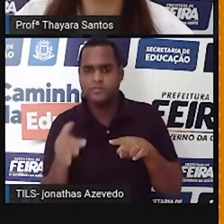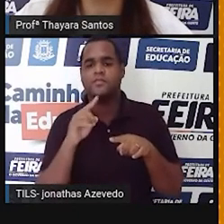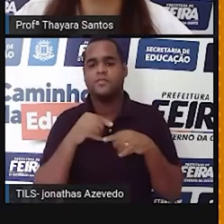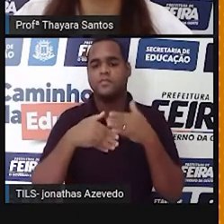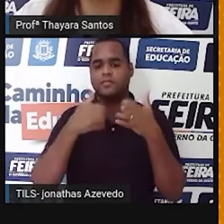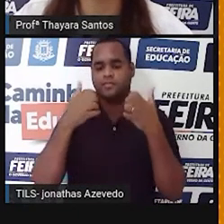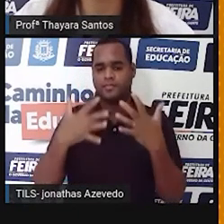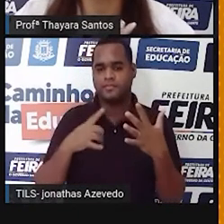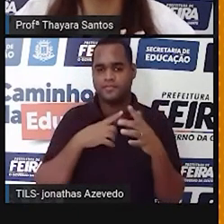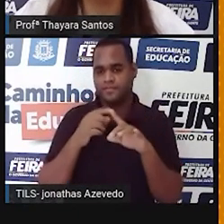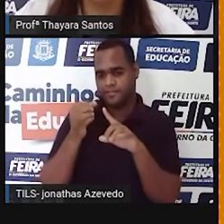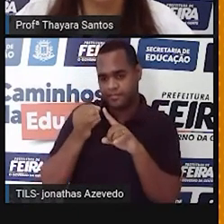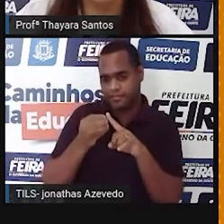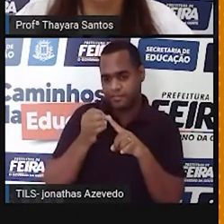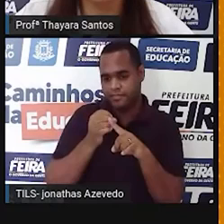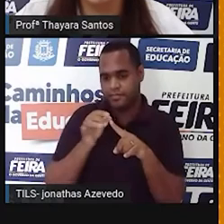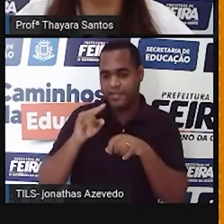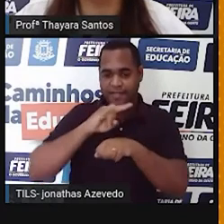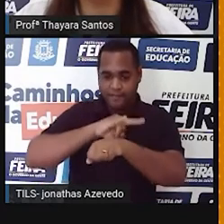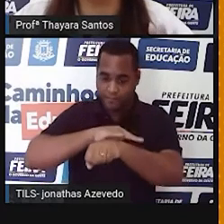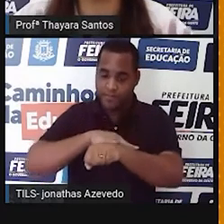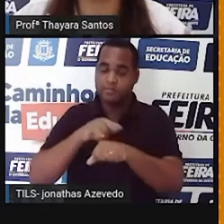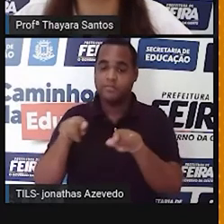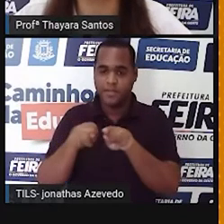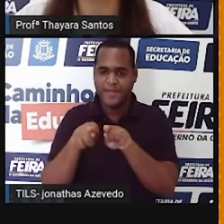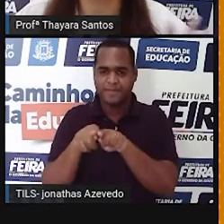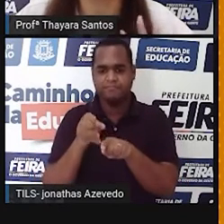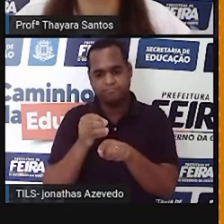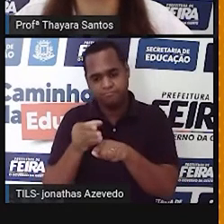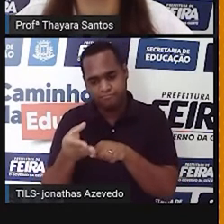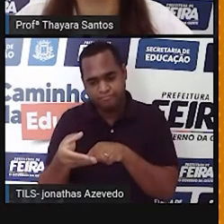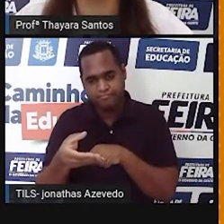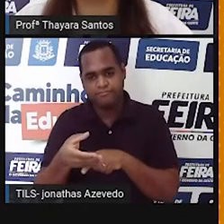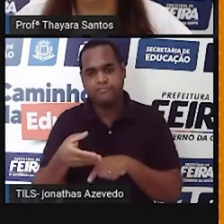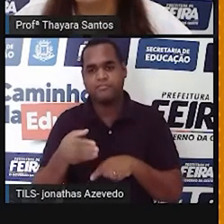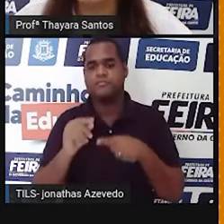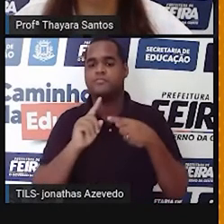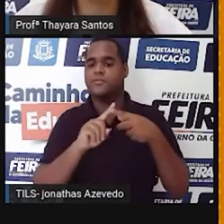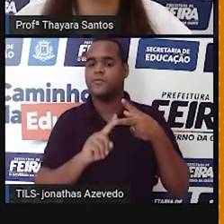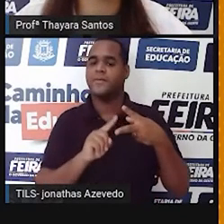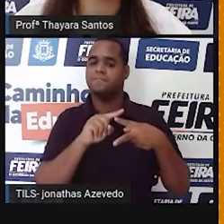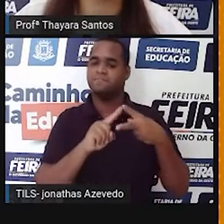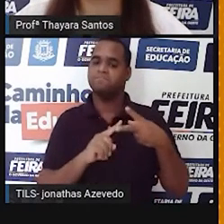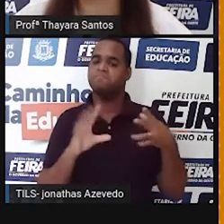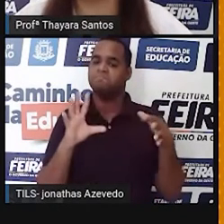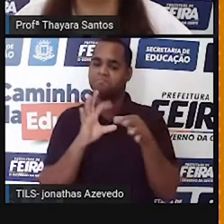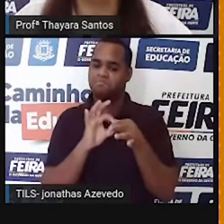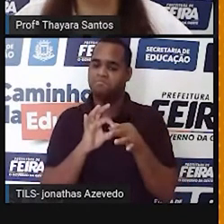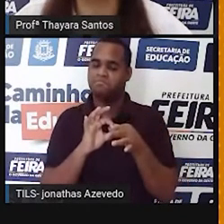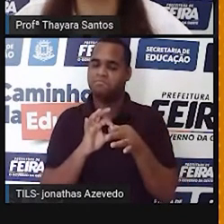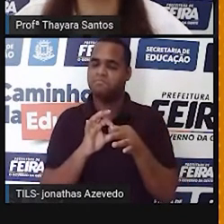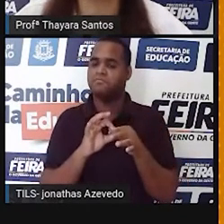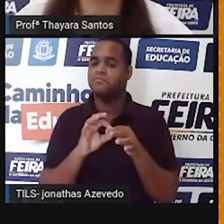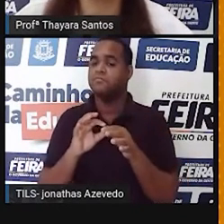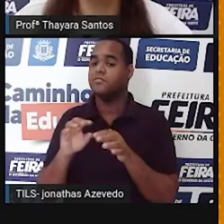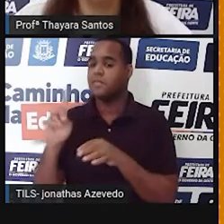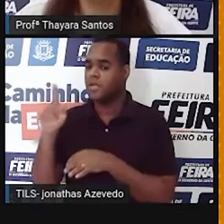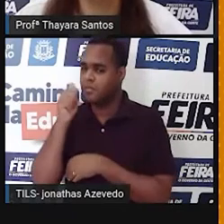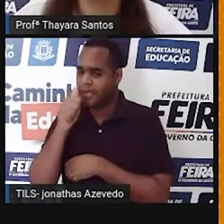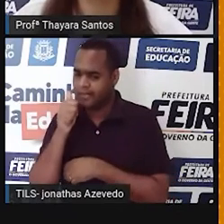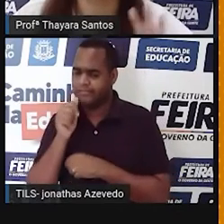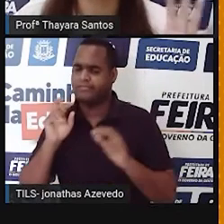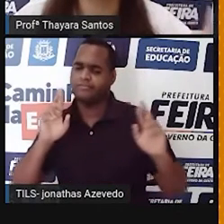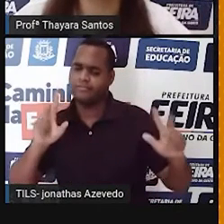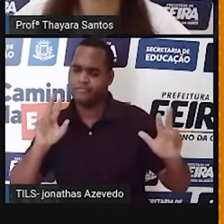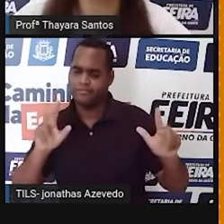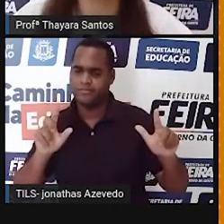pela uretra que a urina é eliminada. Então, nos homens, ela tem essas duas funções. E isso não ocorre com as mulheres.